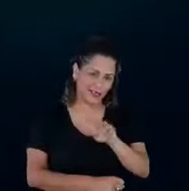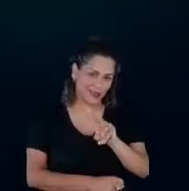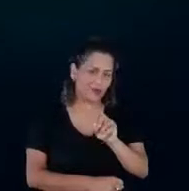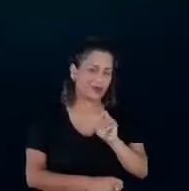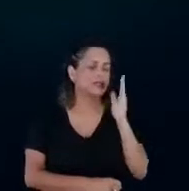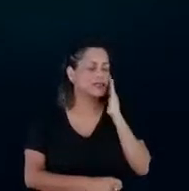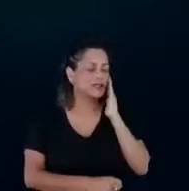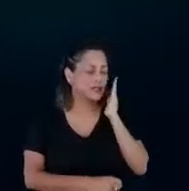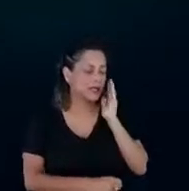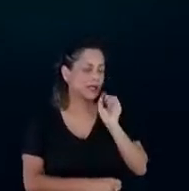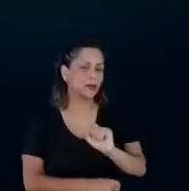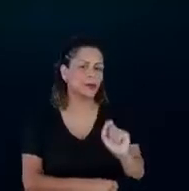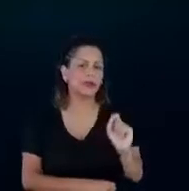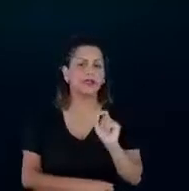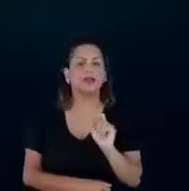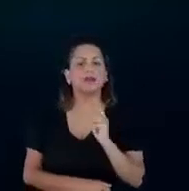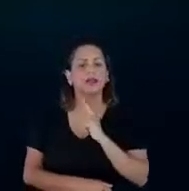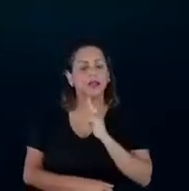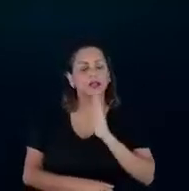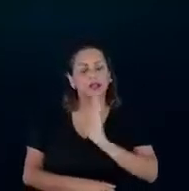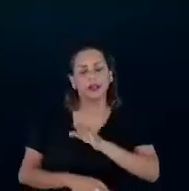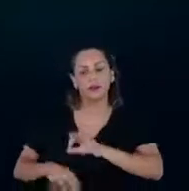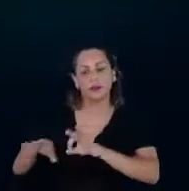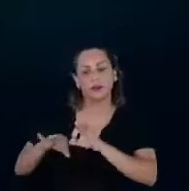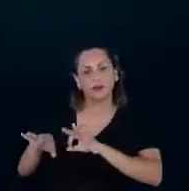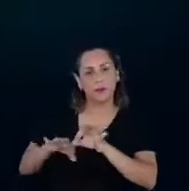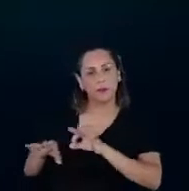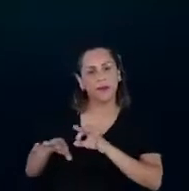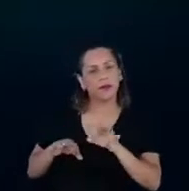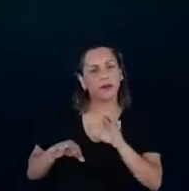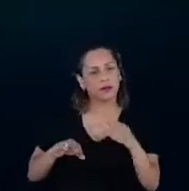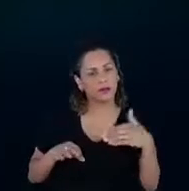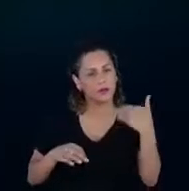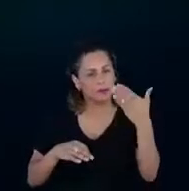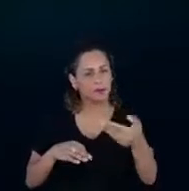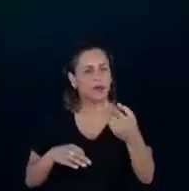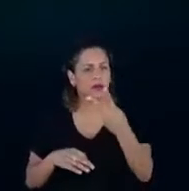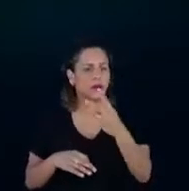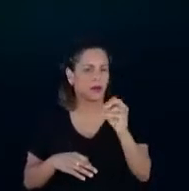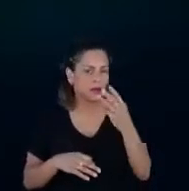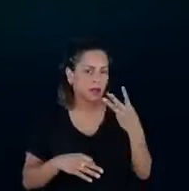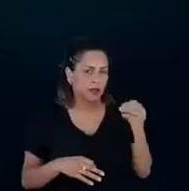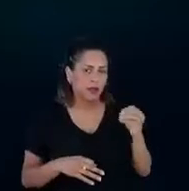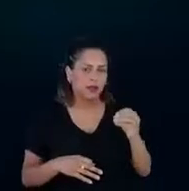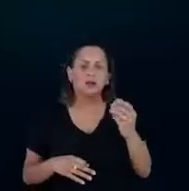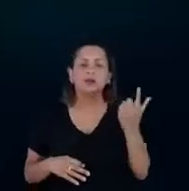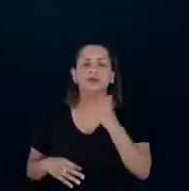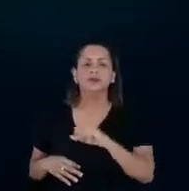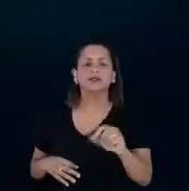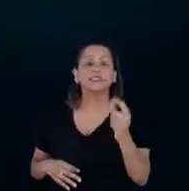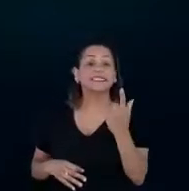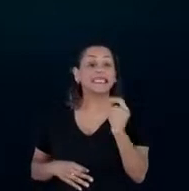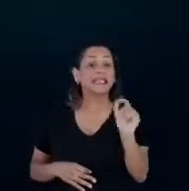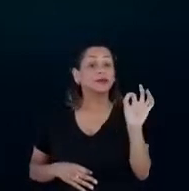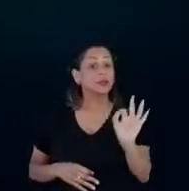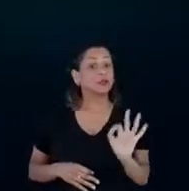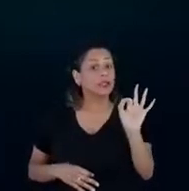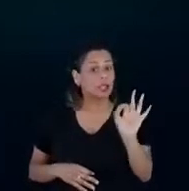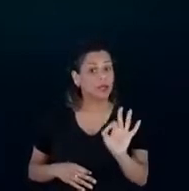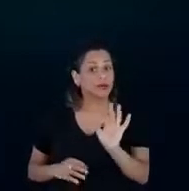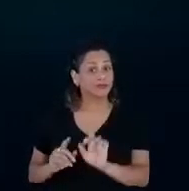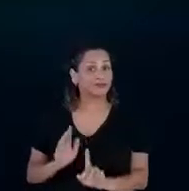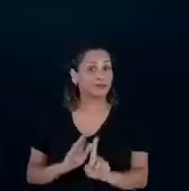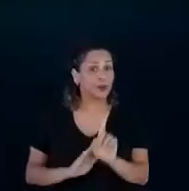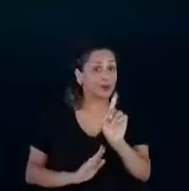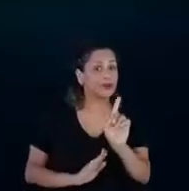no nosso planejamento previsto para 2030, alcançar 10% do consumo nacional. Então, a gente